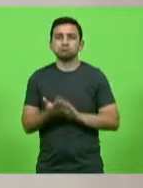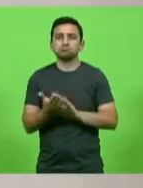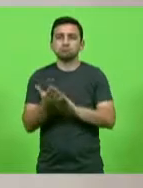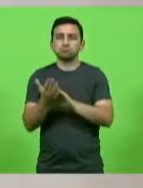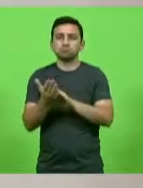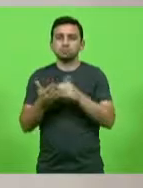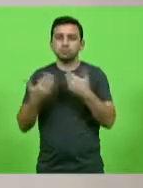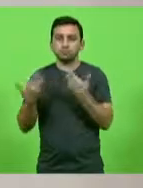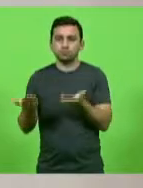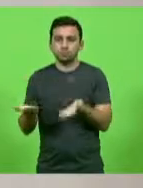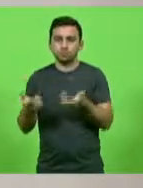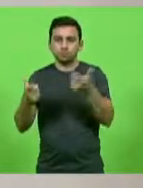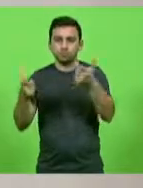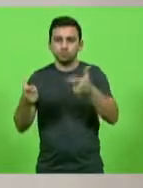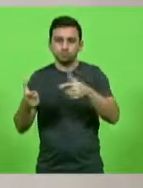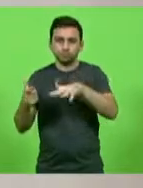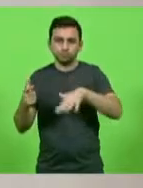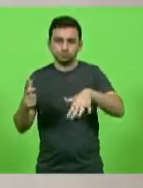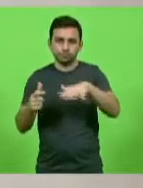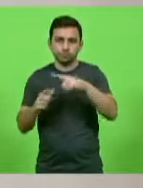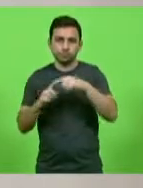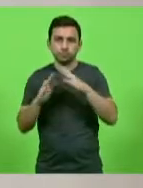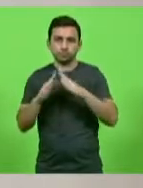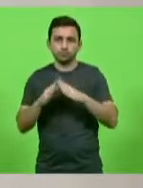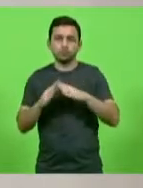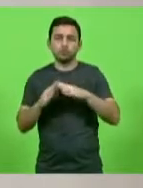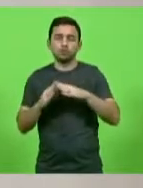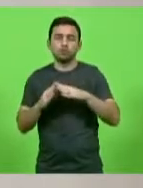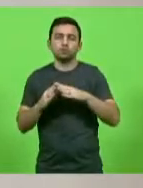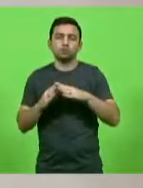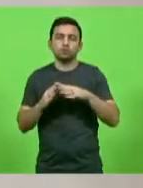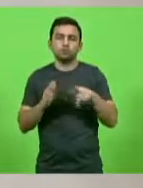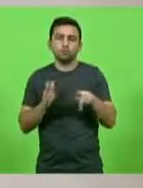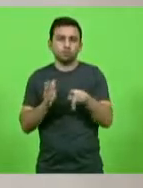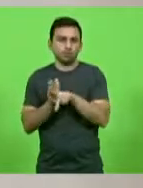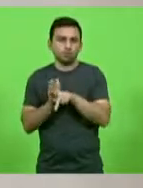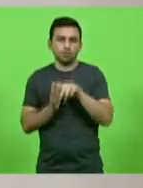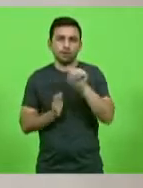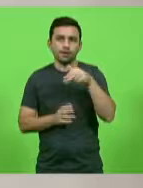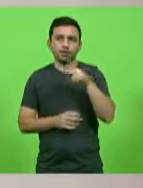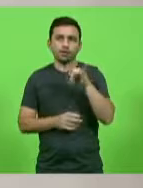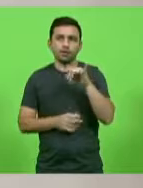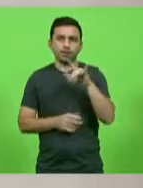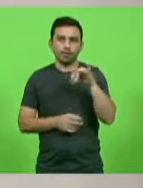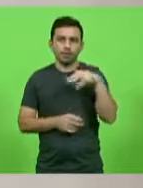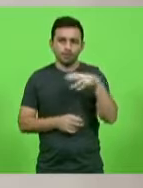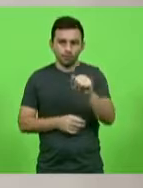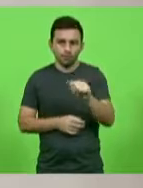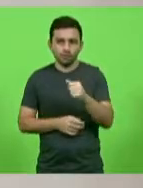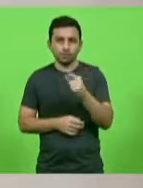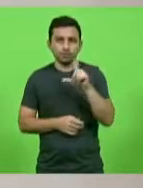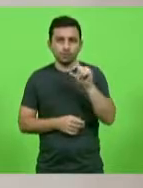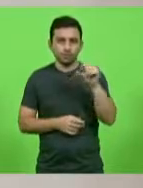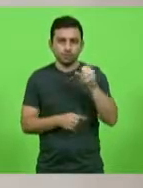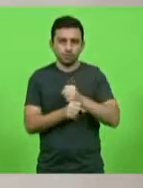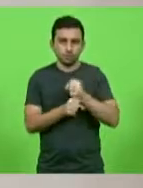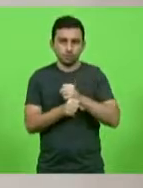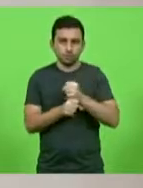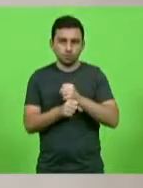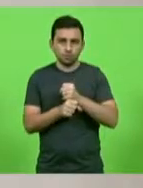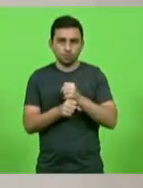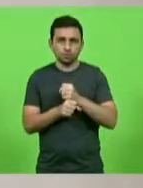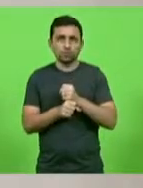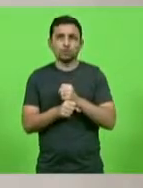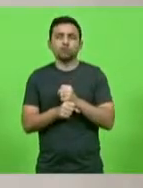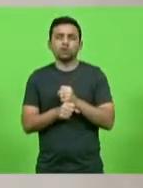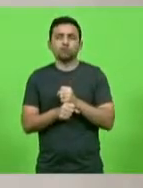paróquia Nossa Senhora da Imaculada Conceição de Angelina pelos seus 100 anos de instituição. Celebrados no